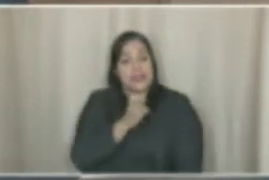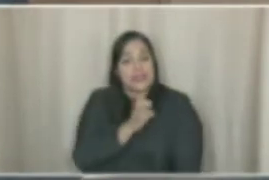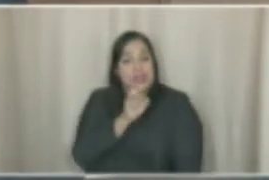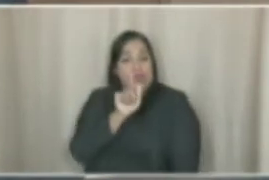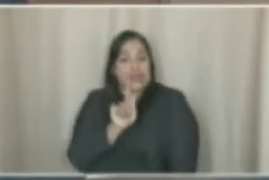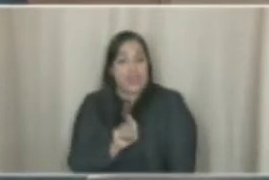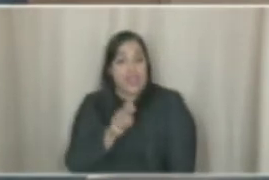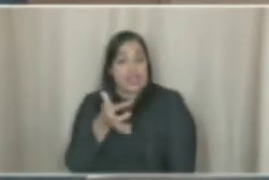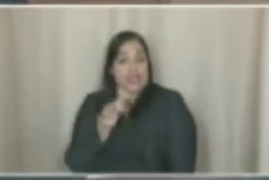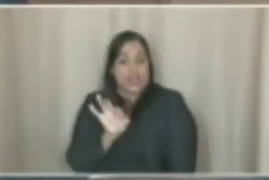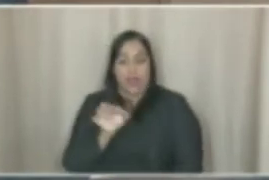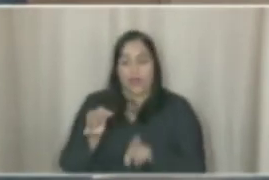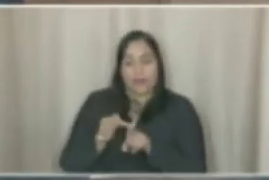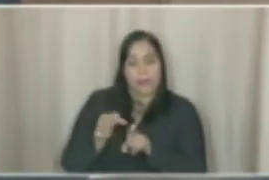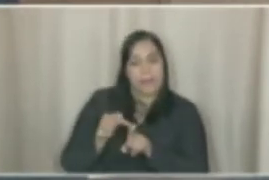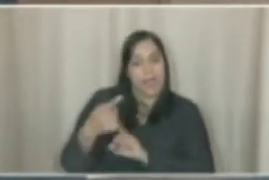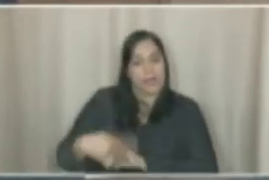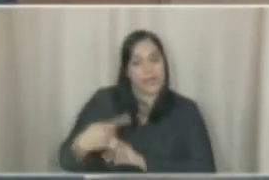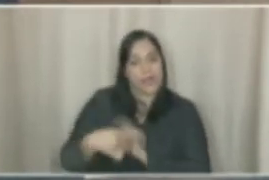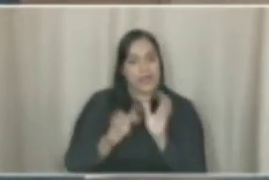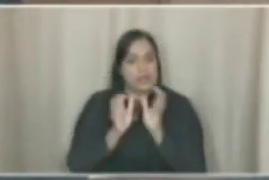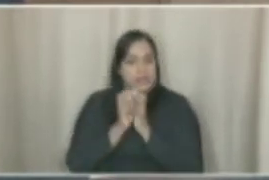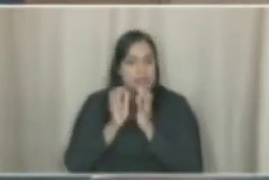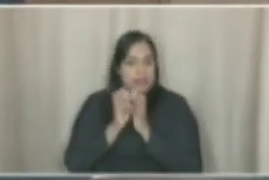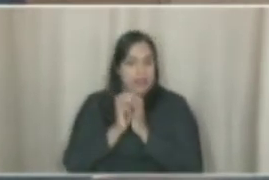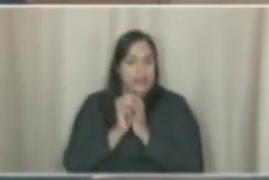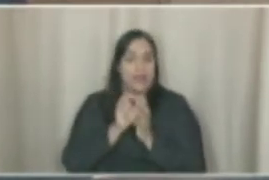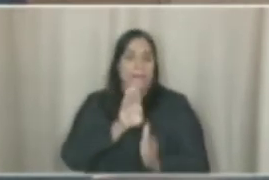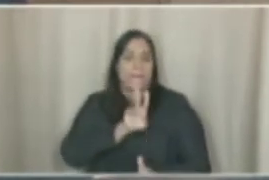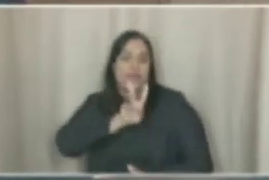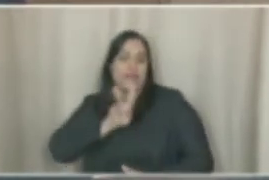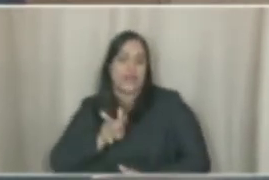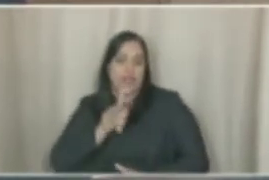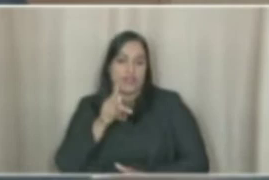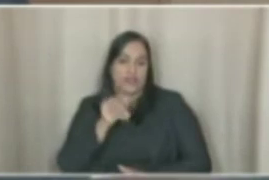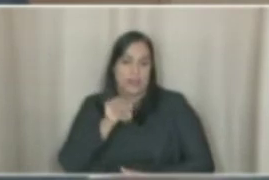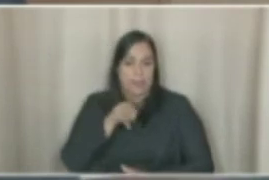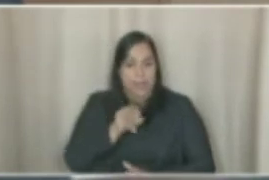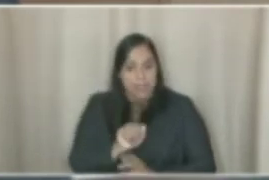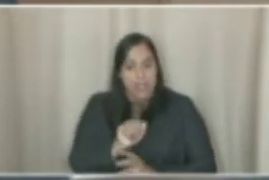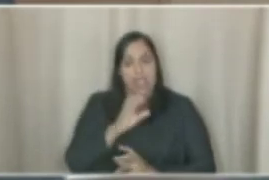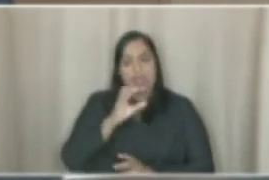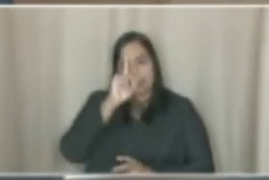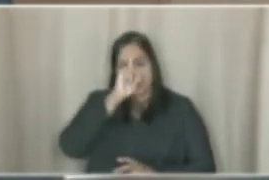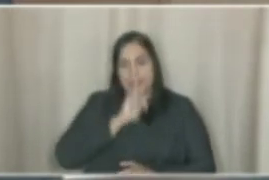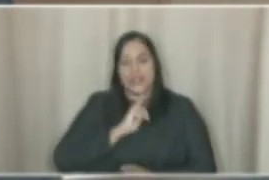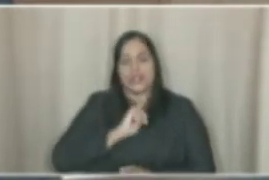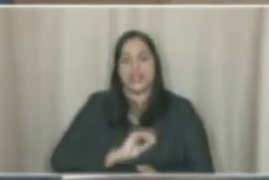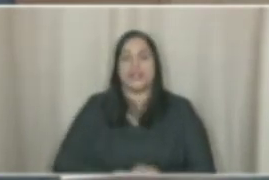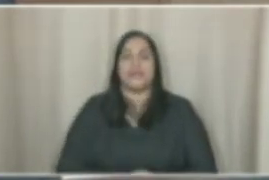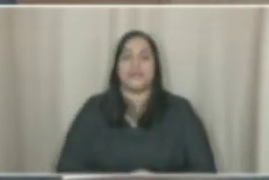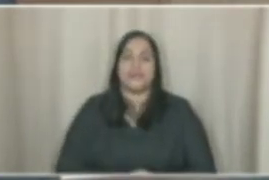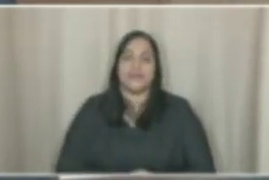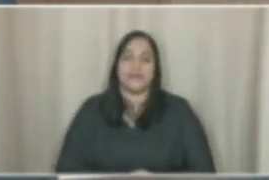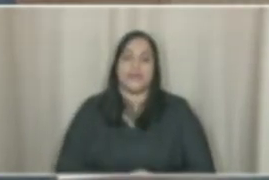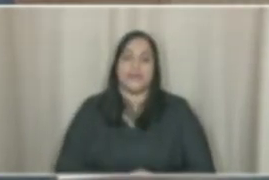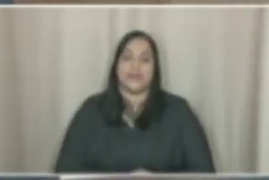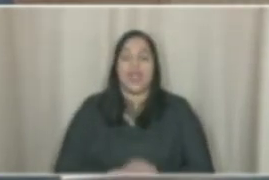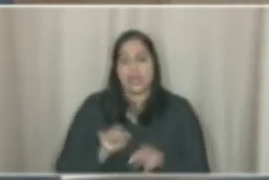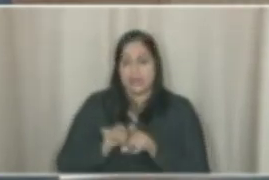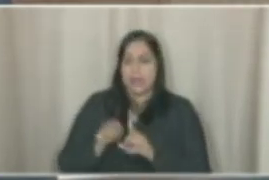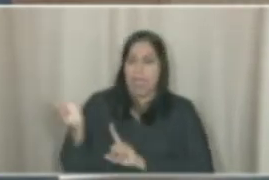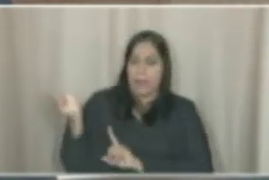19 bairros do Recife, entre eles Boa Viagem, Pina e Casa Amarela. Isso também só foi